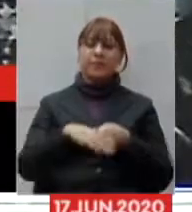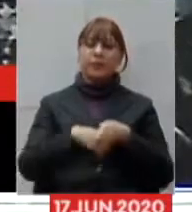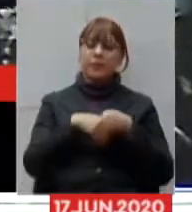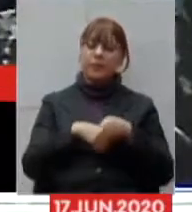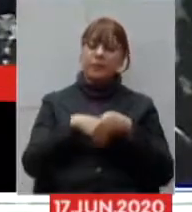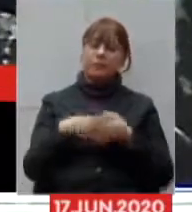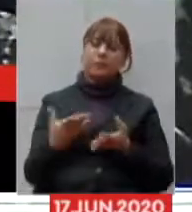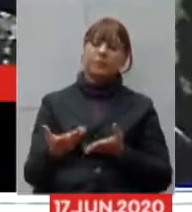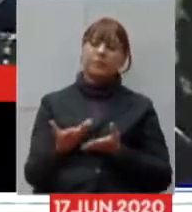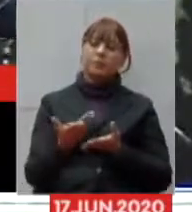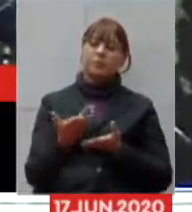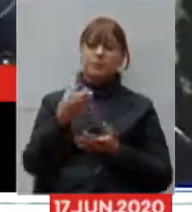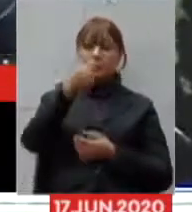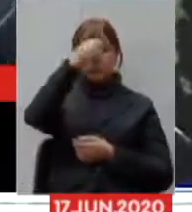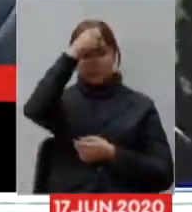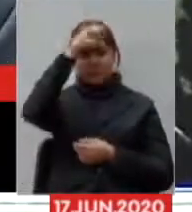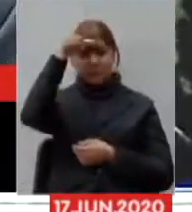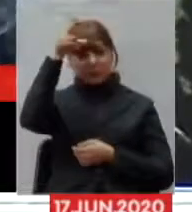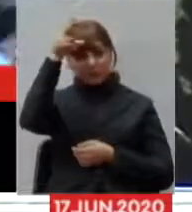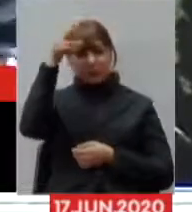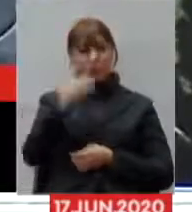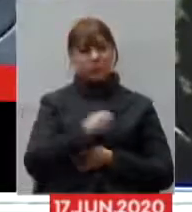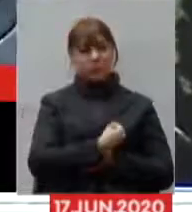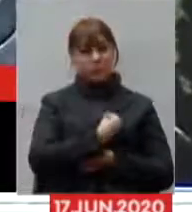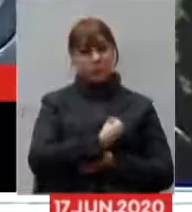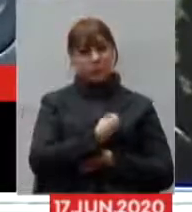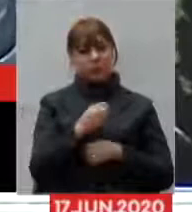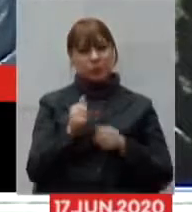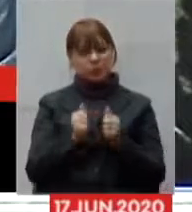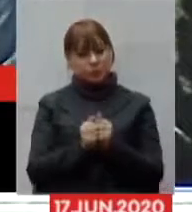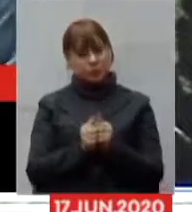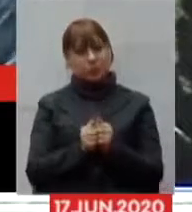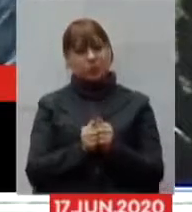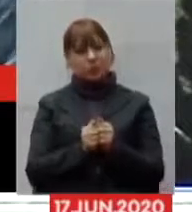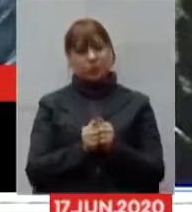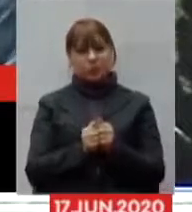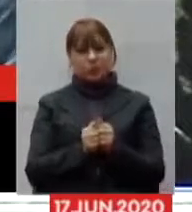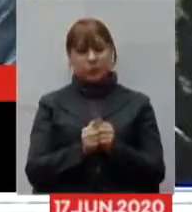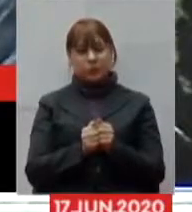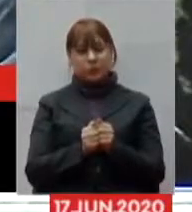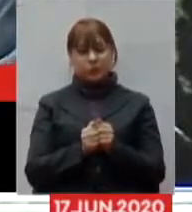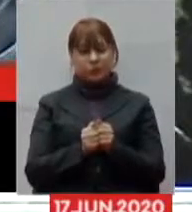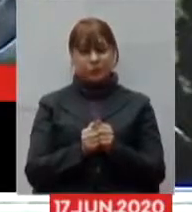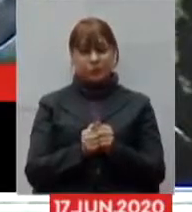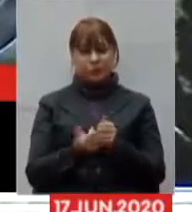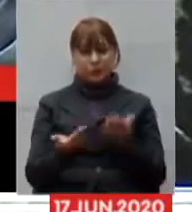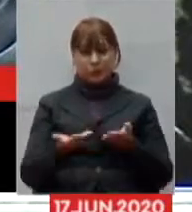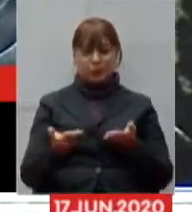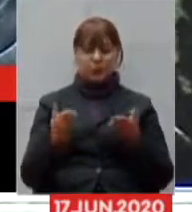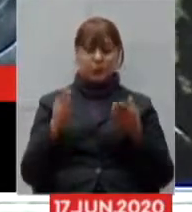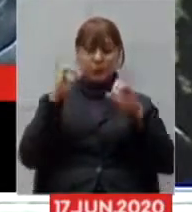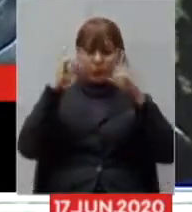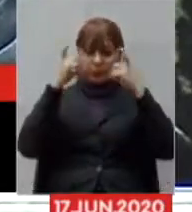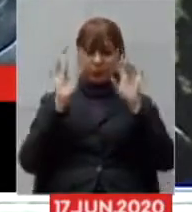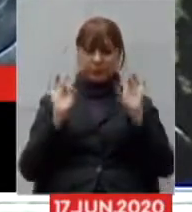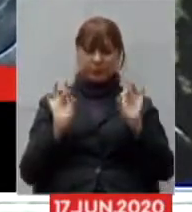prefeitos que participam com a gente nesta reunião especial eu